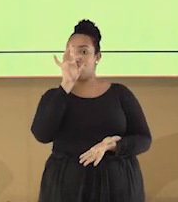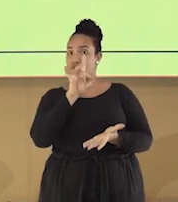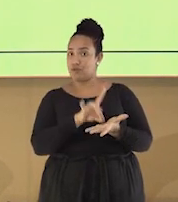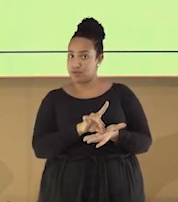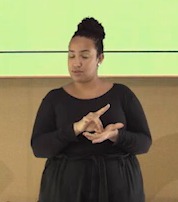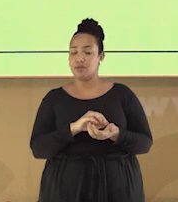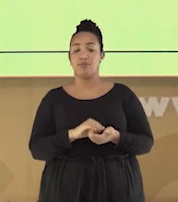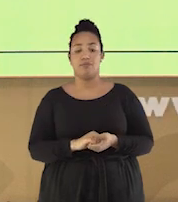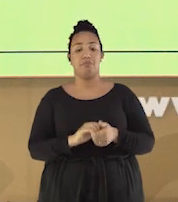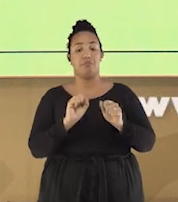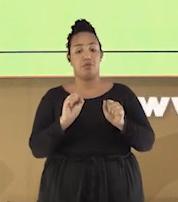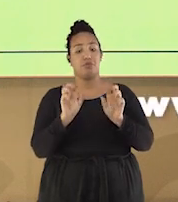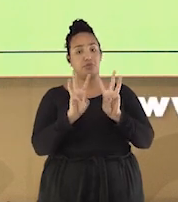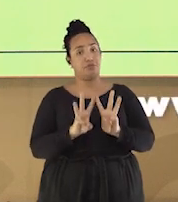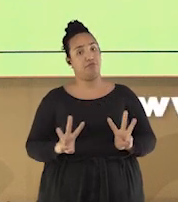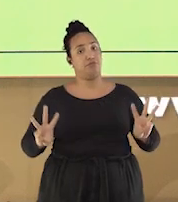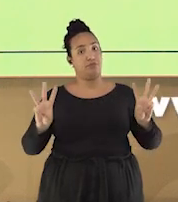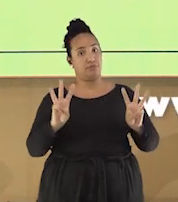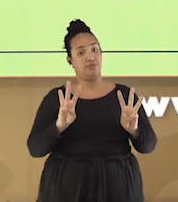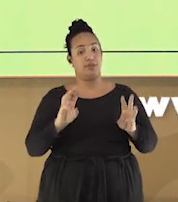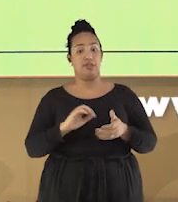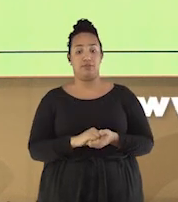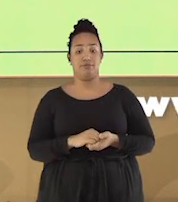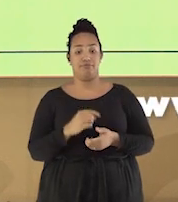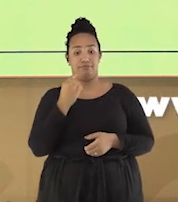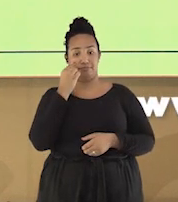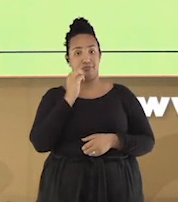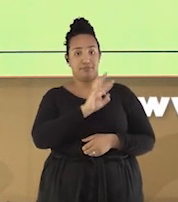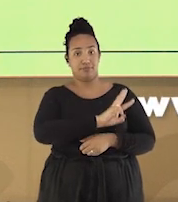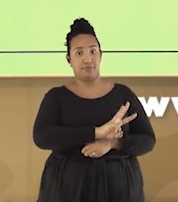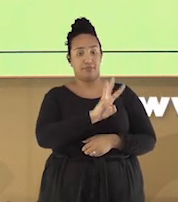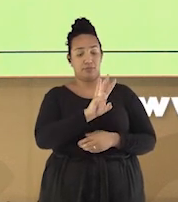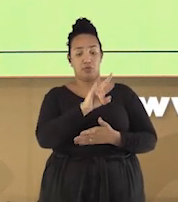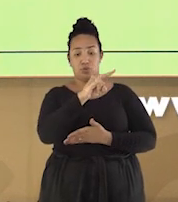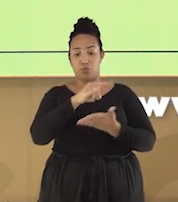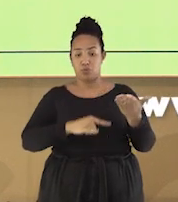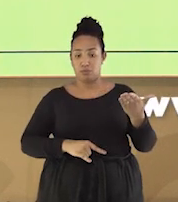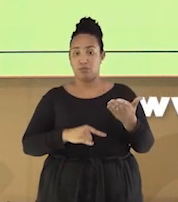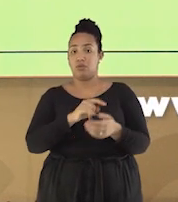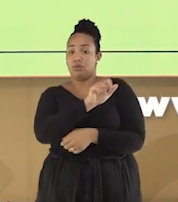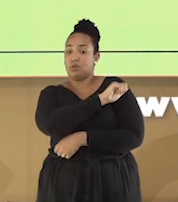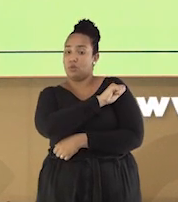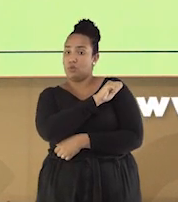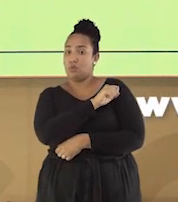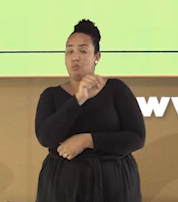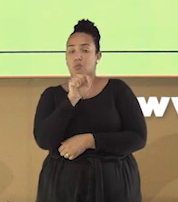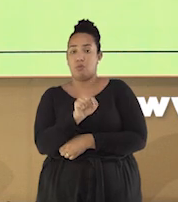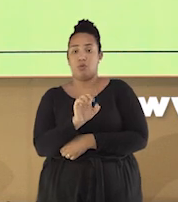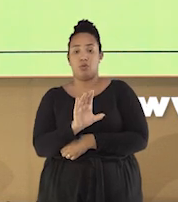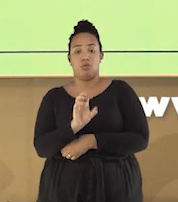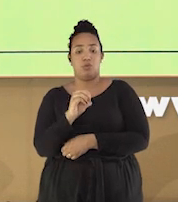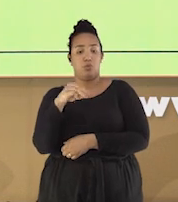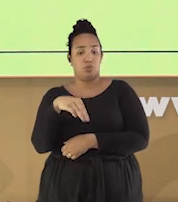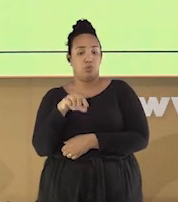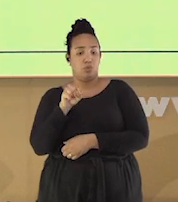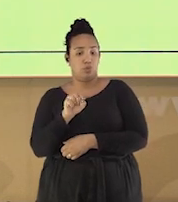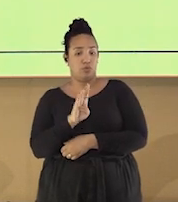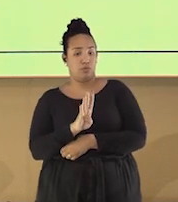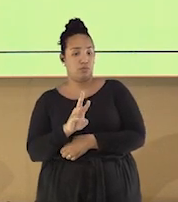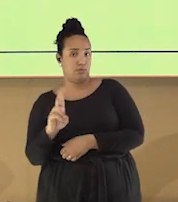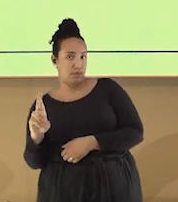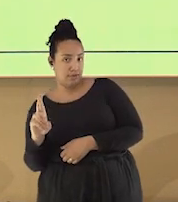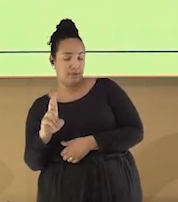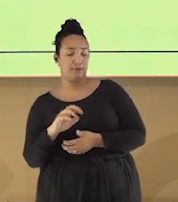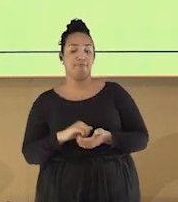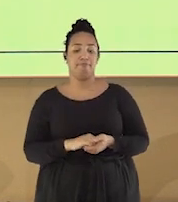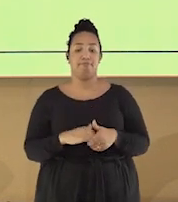ser feita por meio do site www.documentoestudante.com.br. Eu super recomendo que vocês façam.